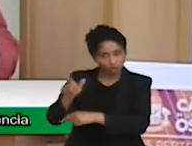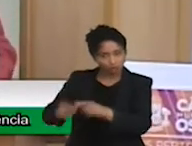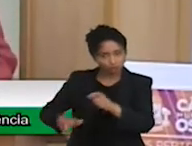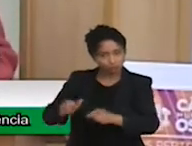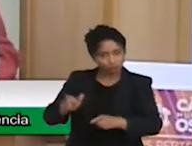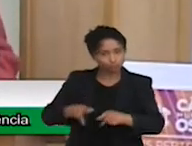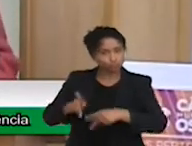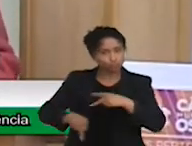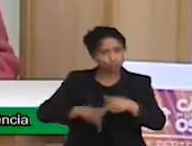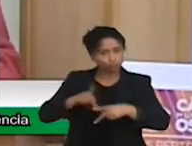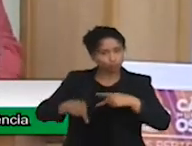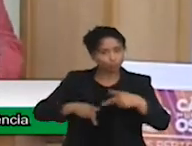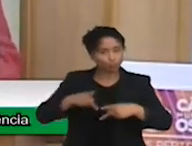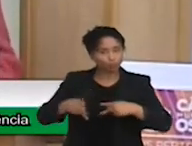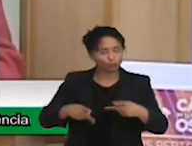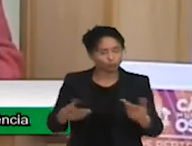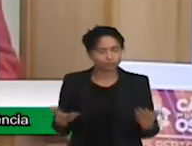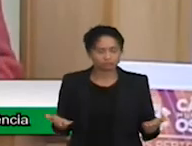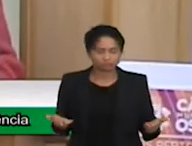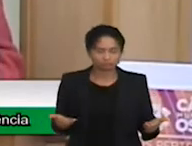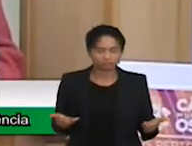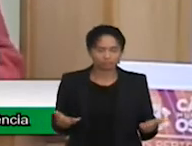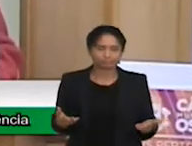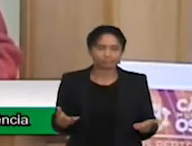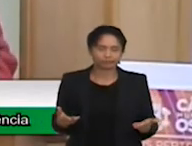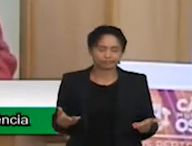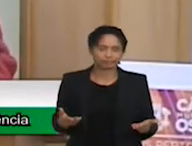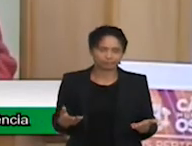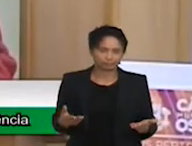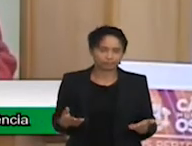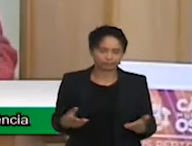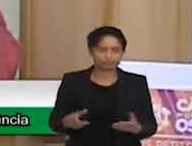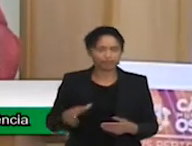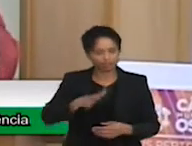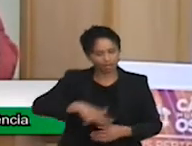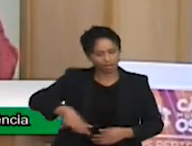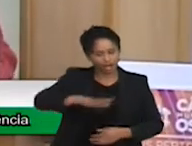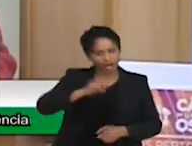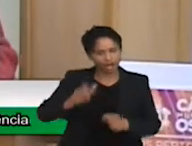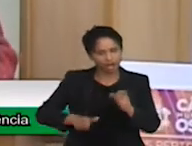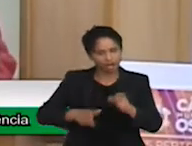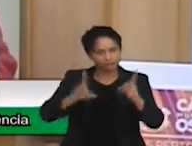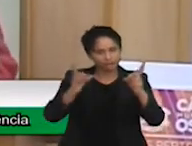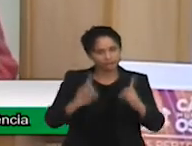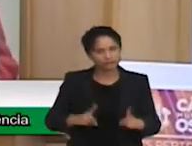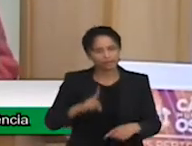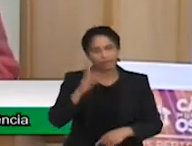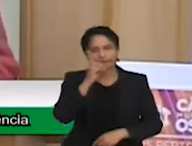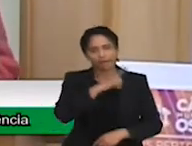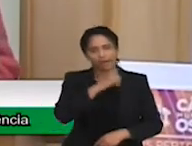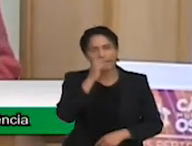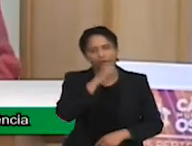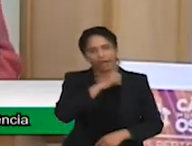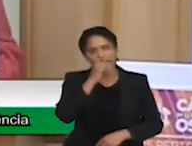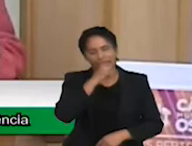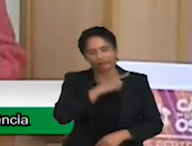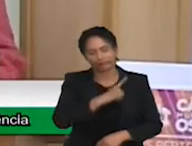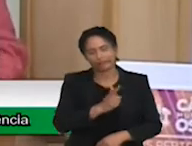ainda temos muitas falhas na questão dos nossos deficientes, de garantir, de fato, a inclusão deles.